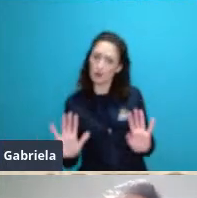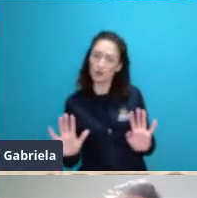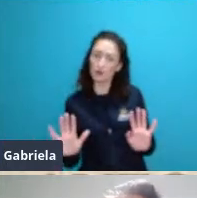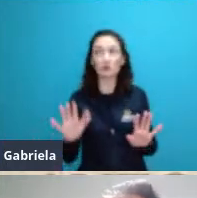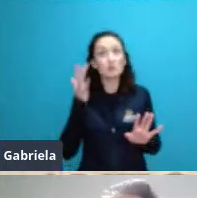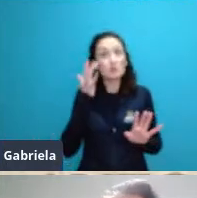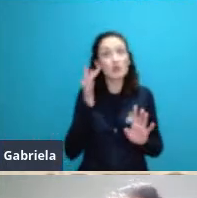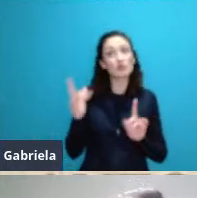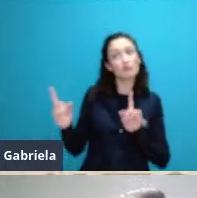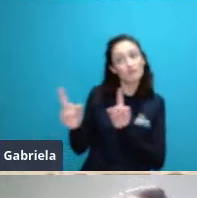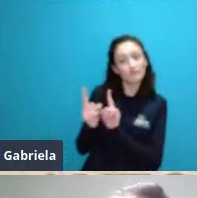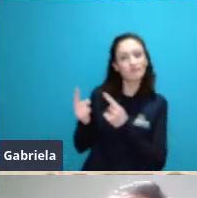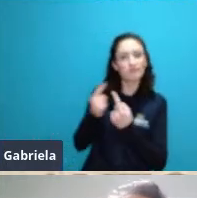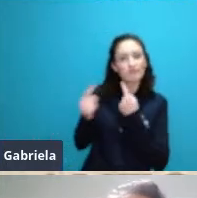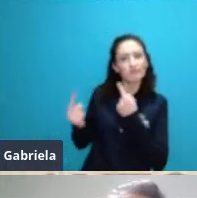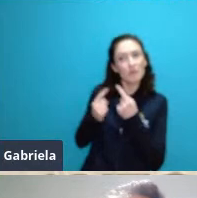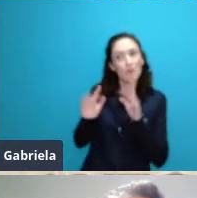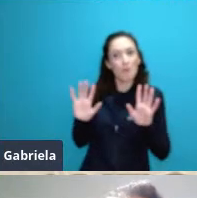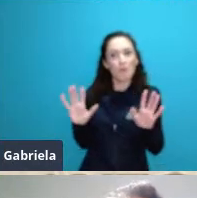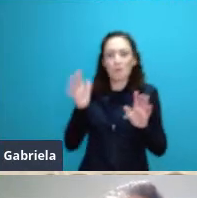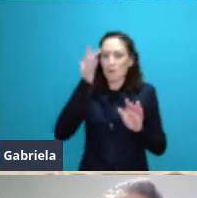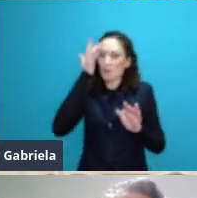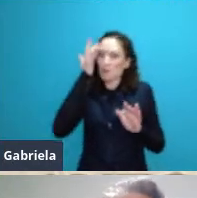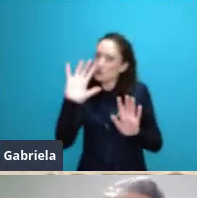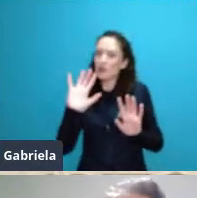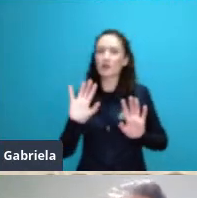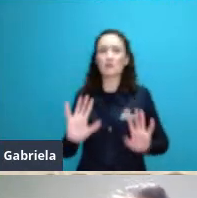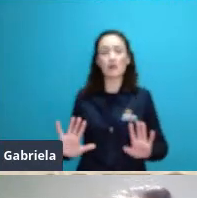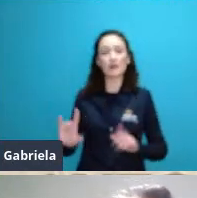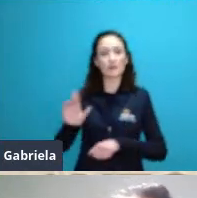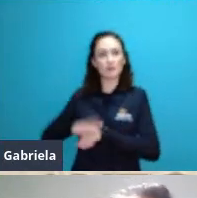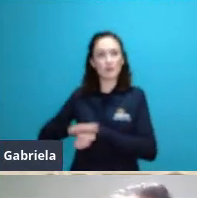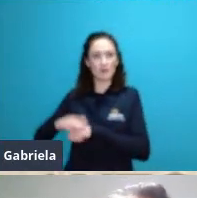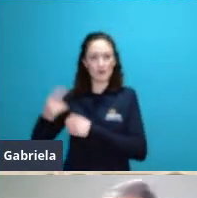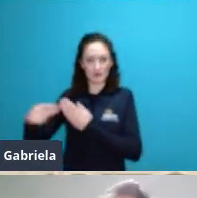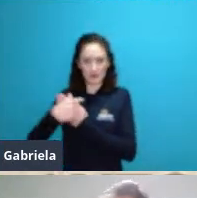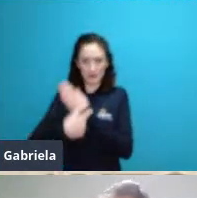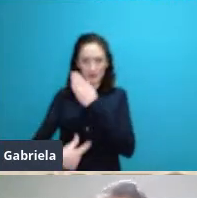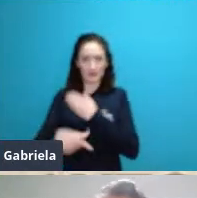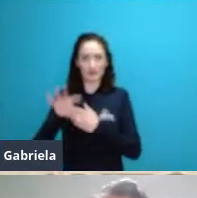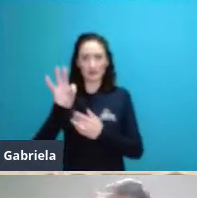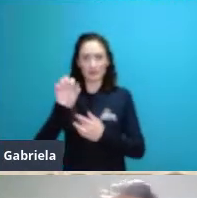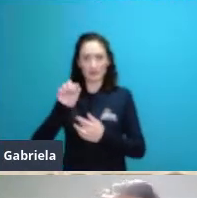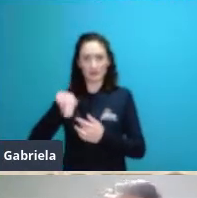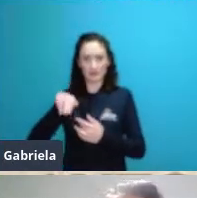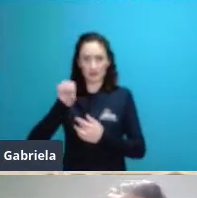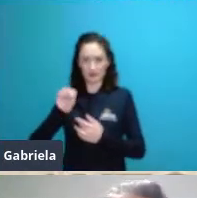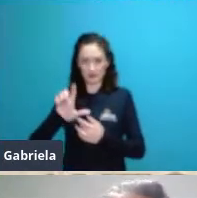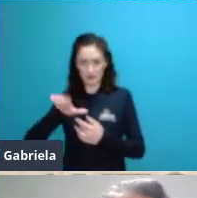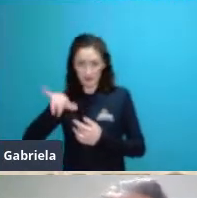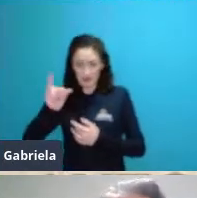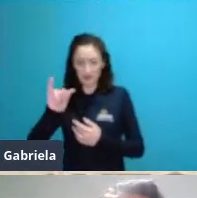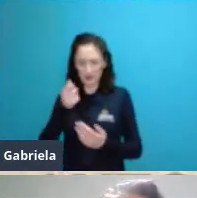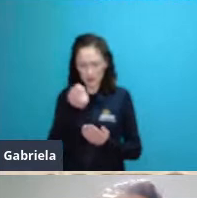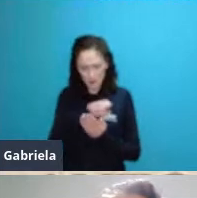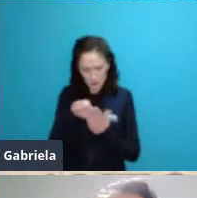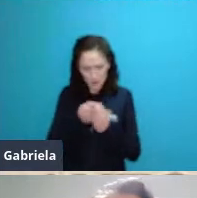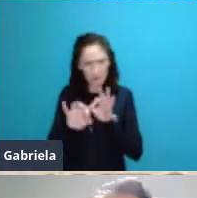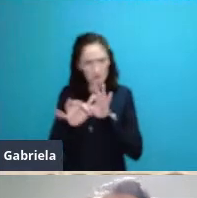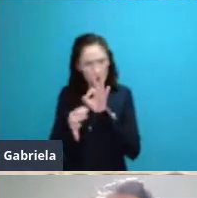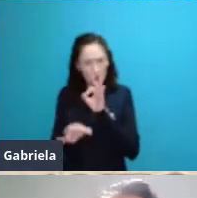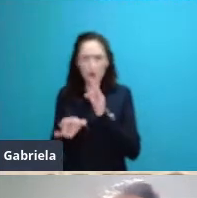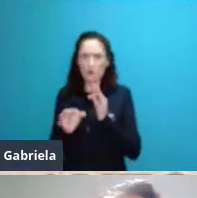elaborado o conceito do ecossistema de uma forma tão robusta e dando tanta importância e atenção da forma como o Odum fez